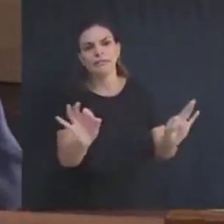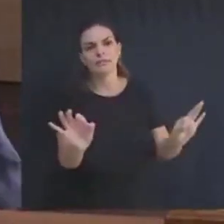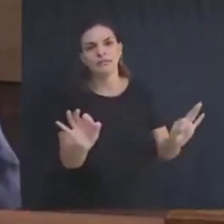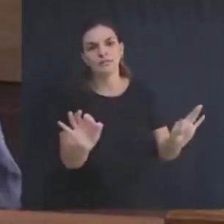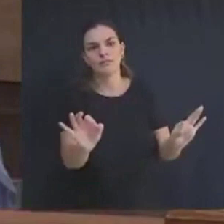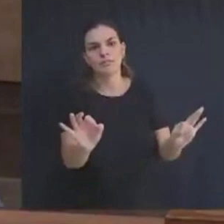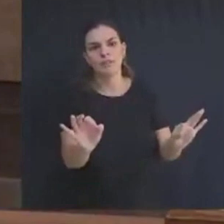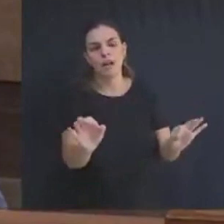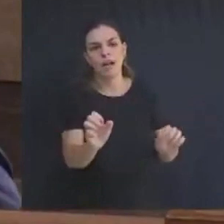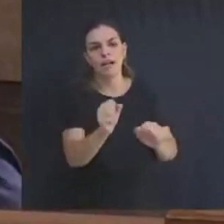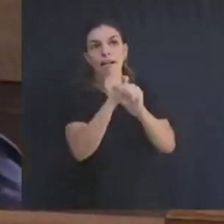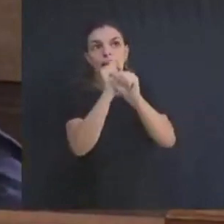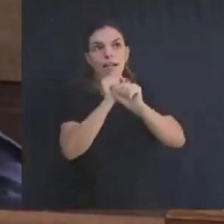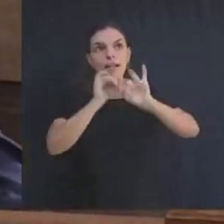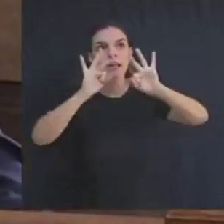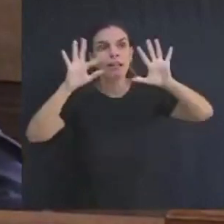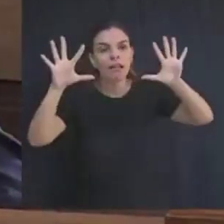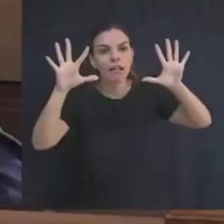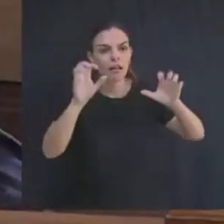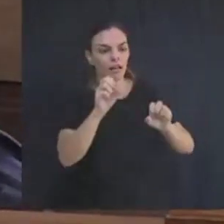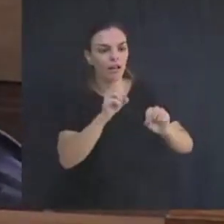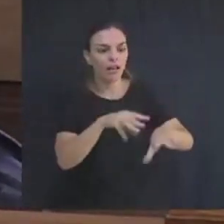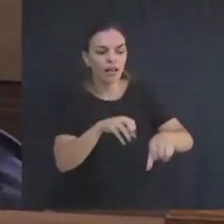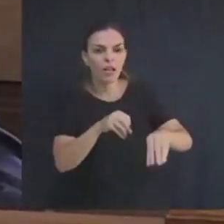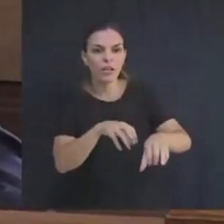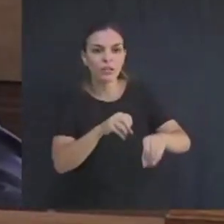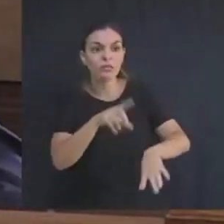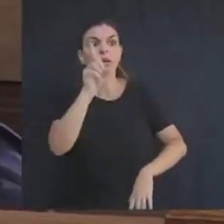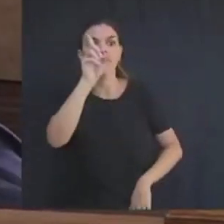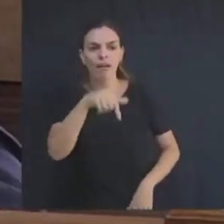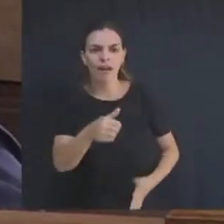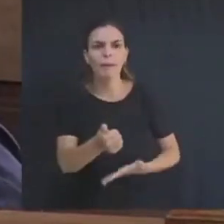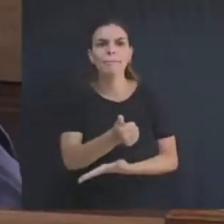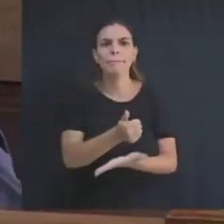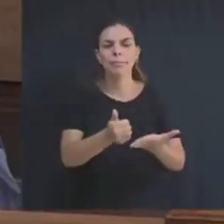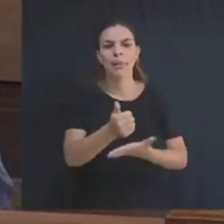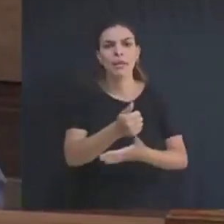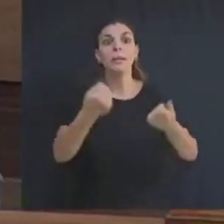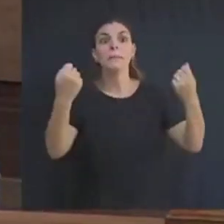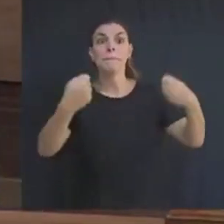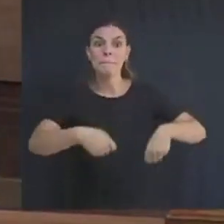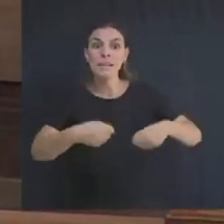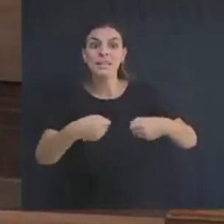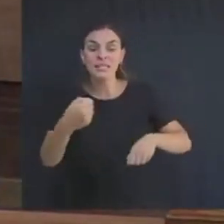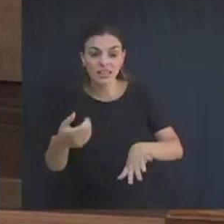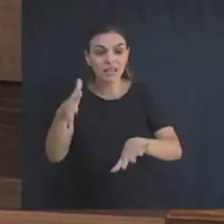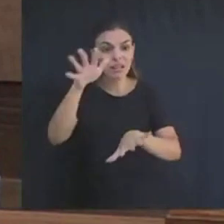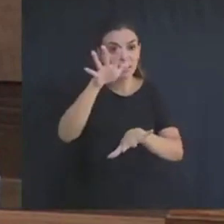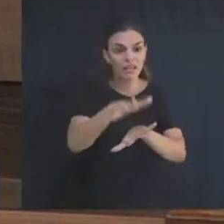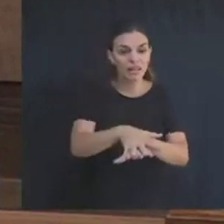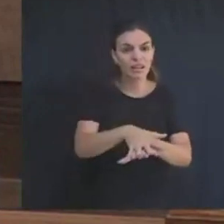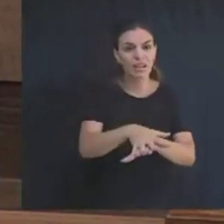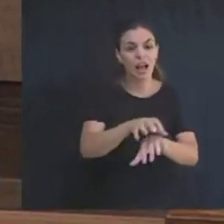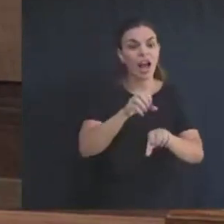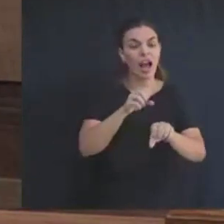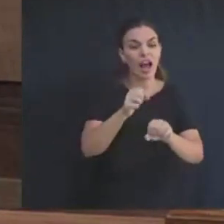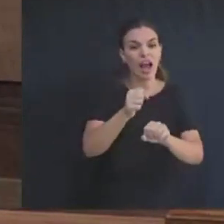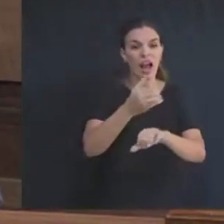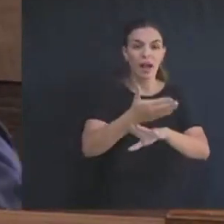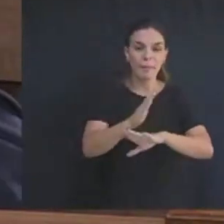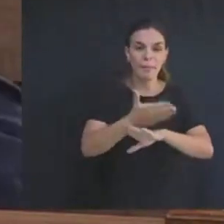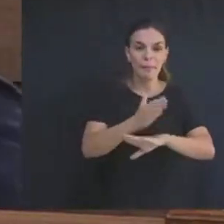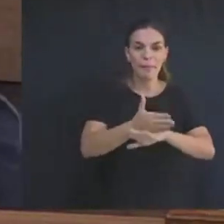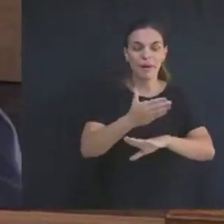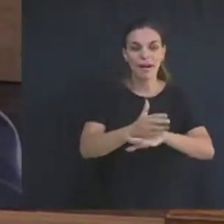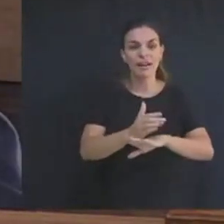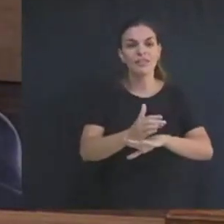É evidente que a educação é uma atividade essencial e precisa ser incluída no rol das atividades essenciais. Sou